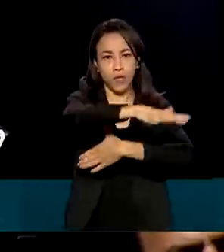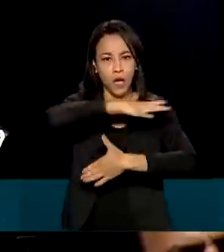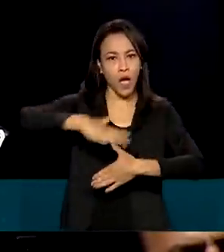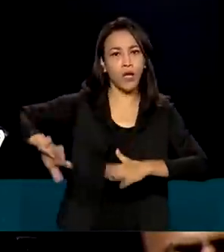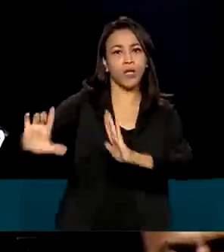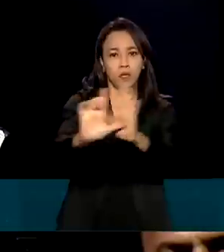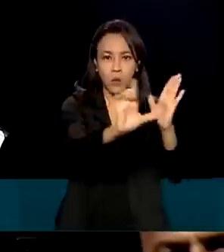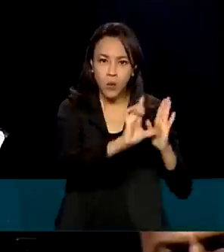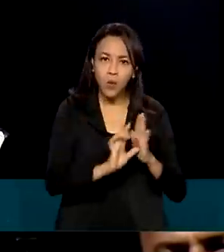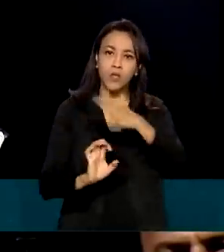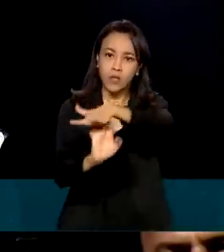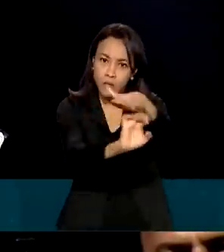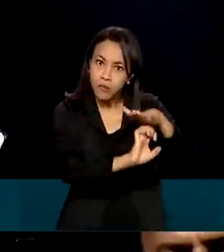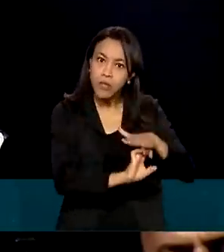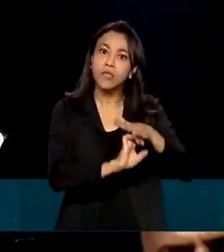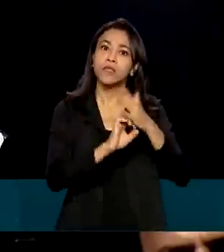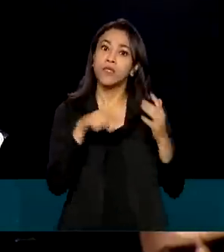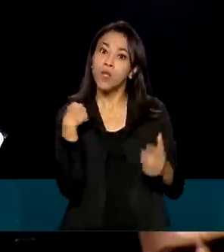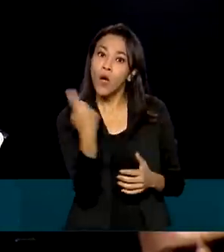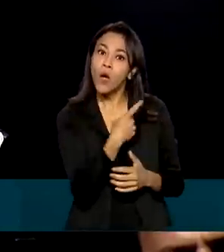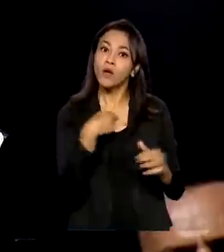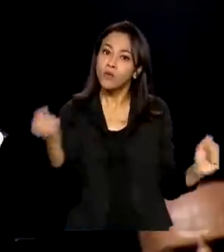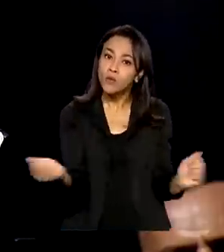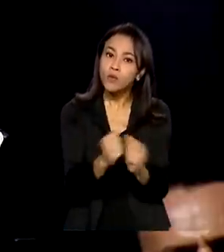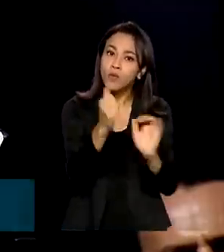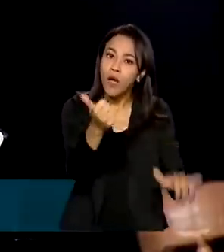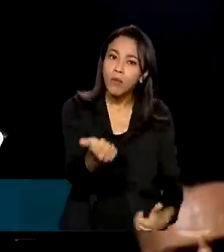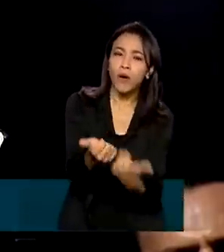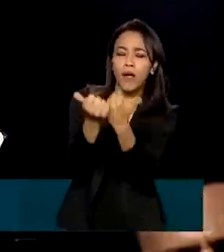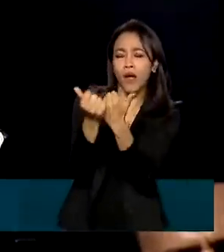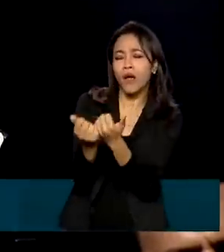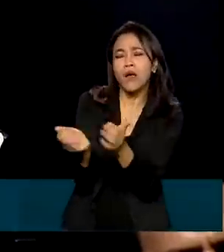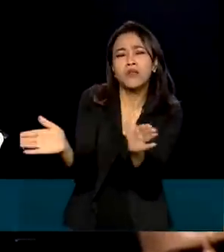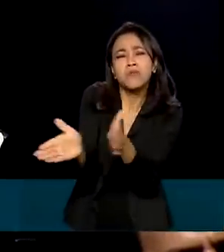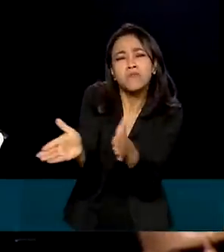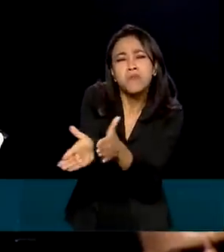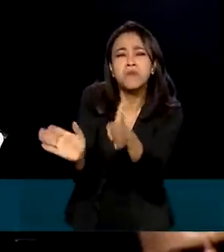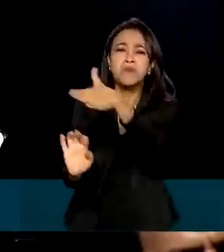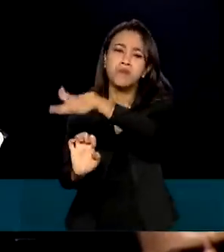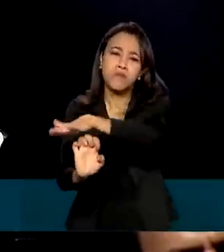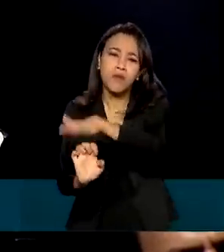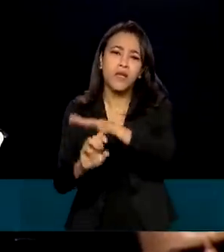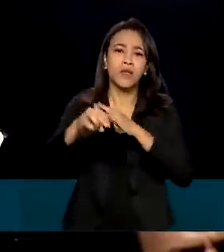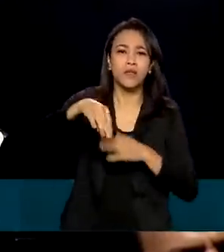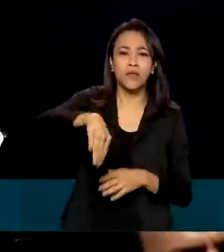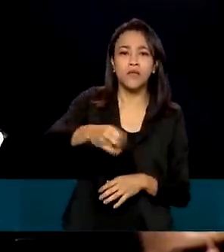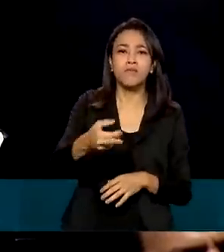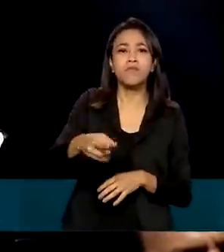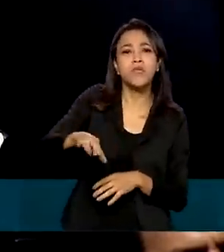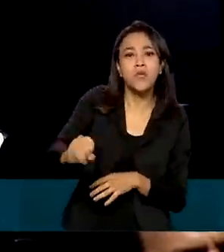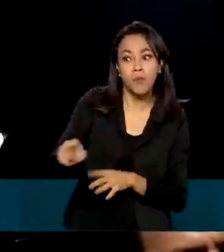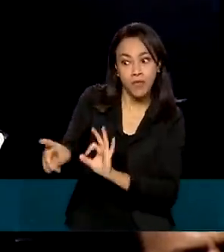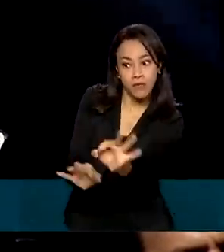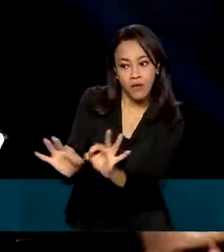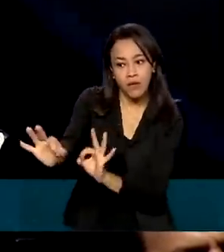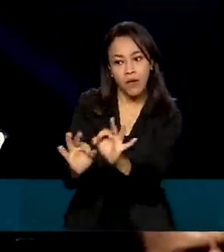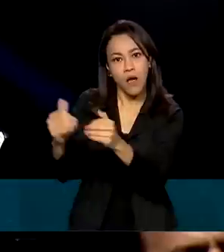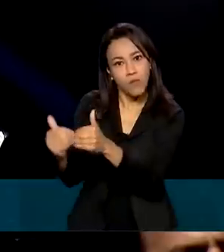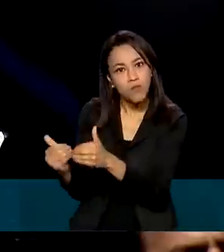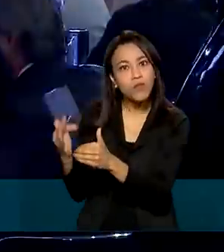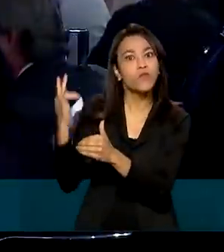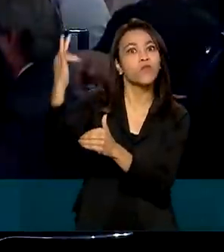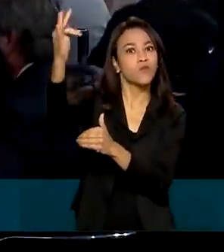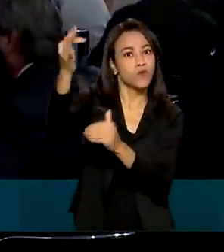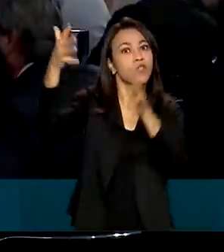Juntos, temos a missão de apoiar os micros e pequenos empresários para se prepararem para um futuro que já